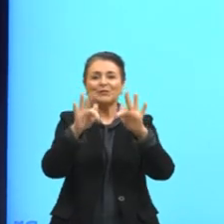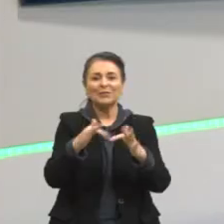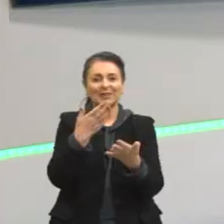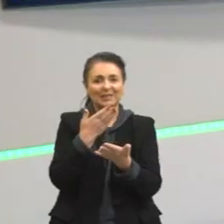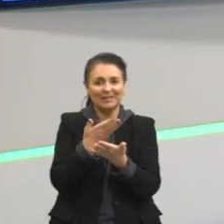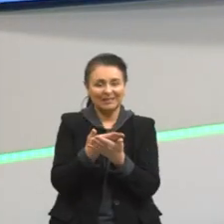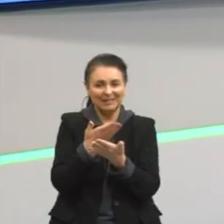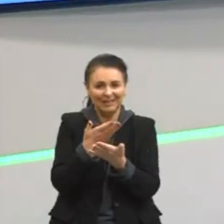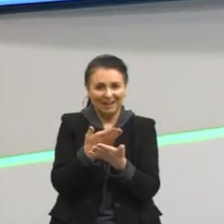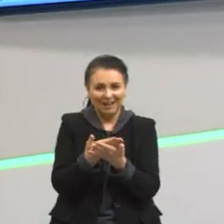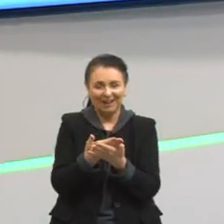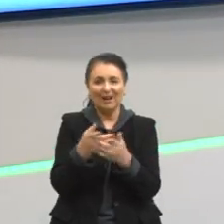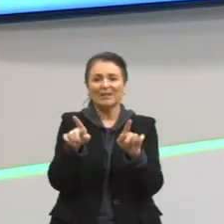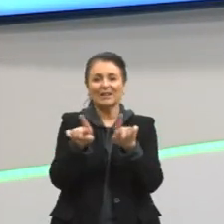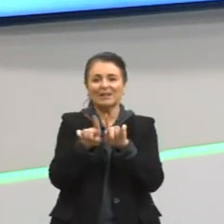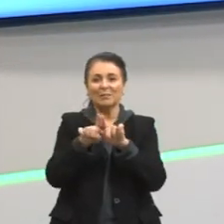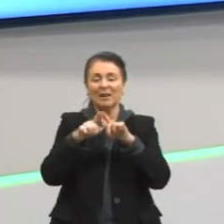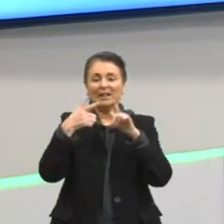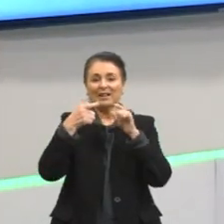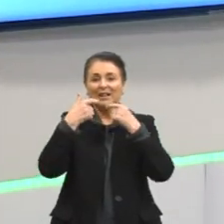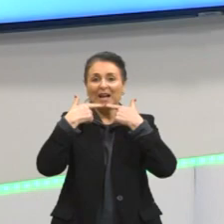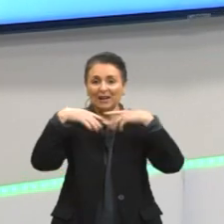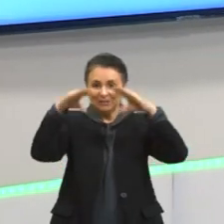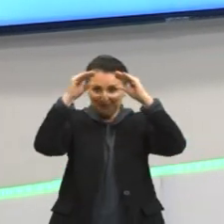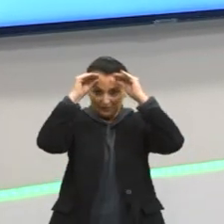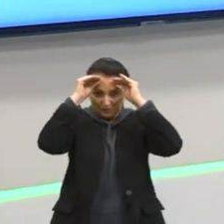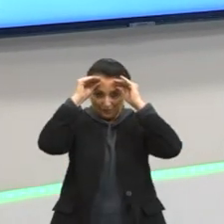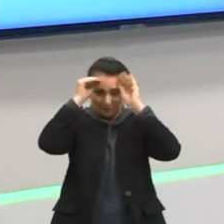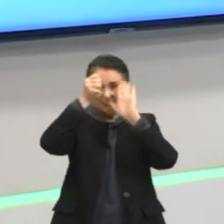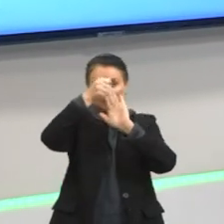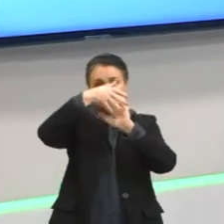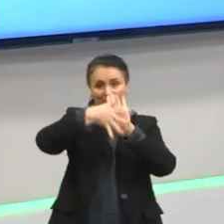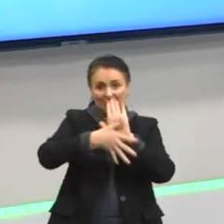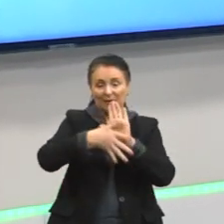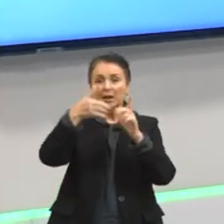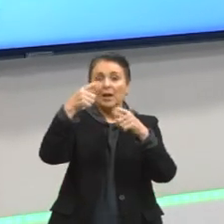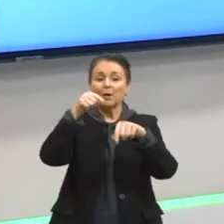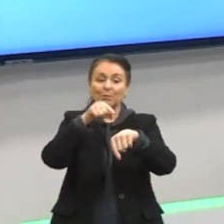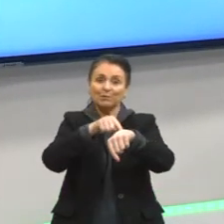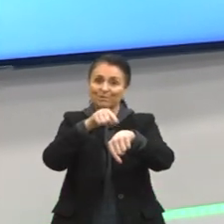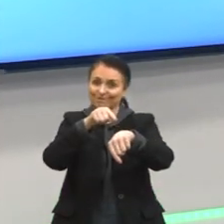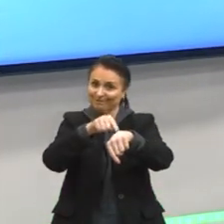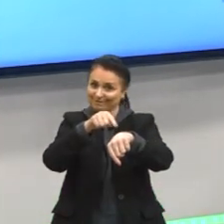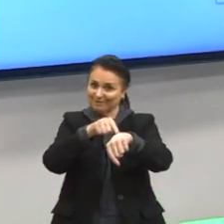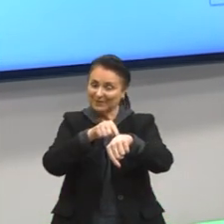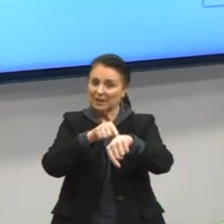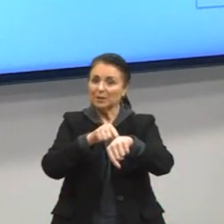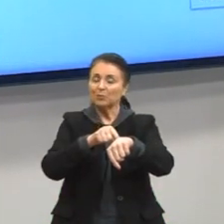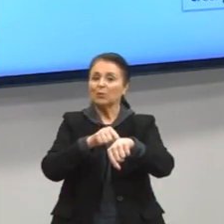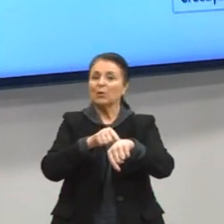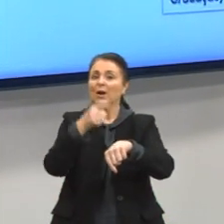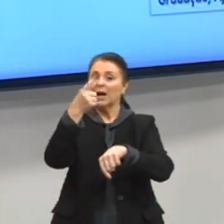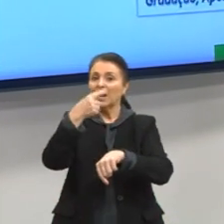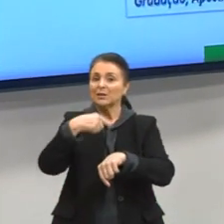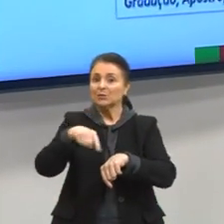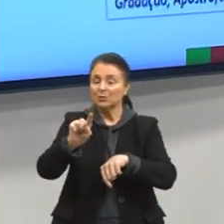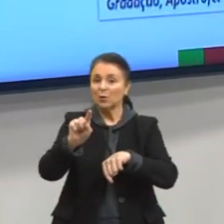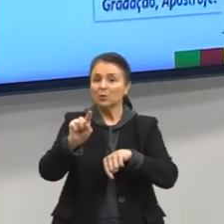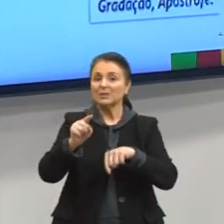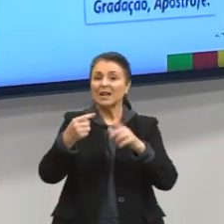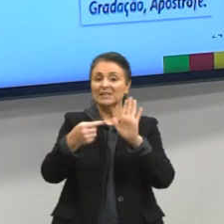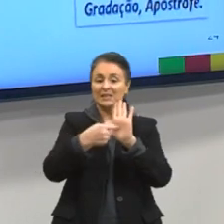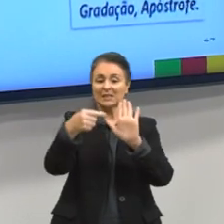nossa figura de linguagem de pensamento por questão de tempo a gente vai trabalhar as figuras sonoras no